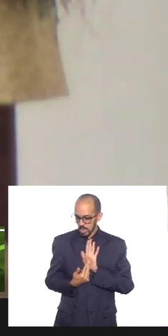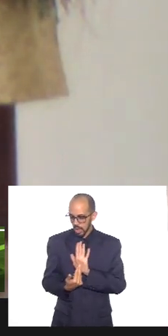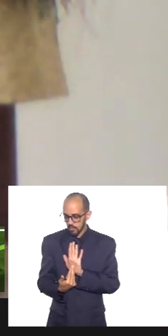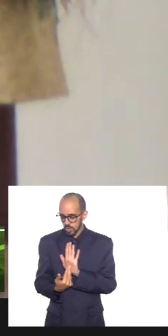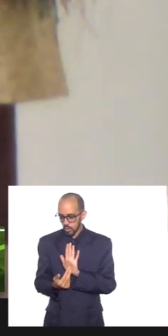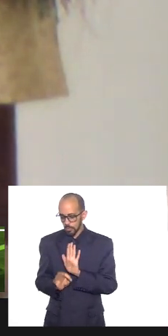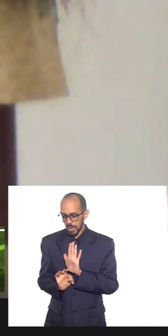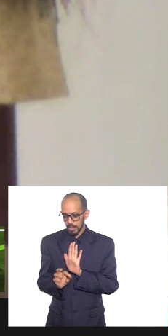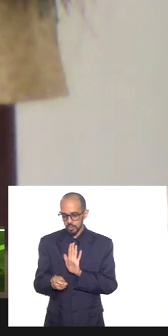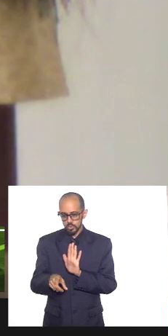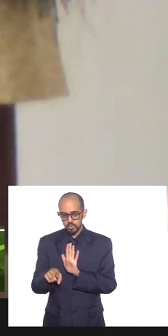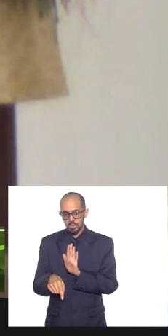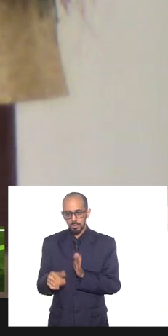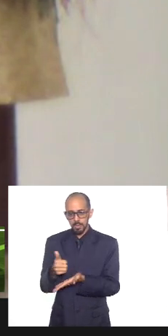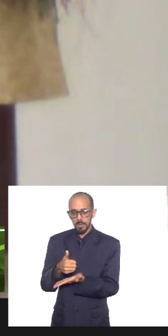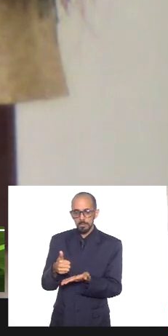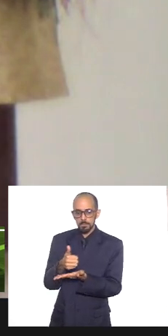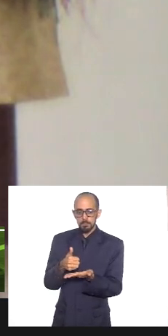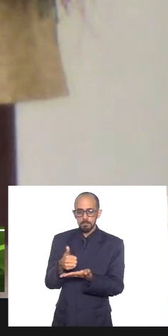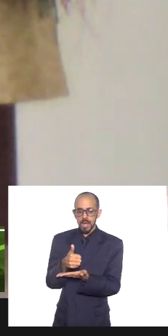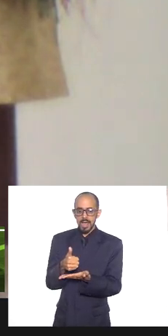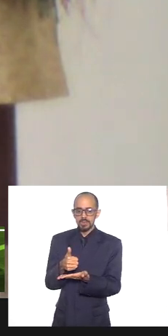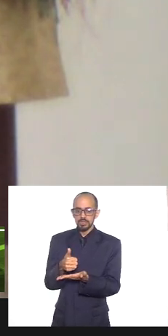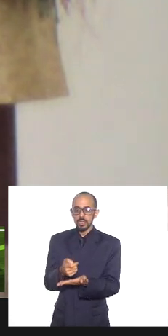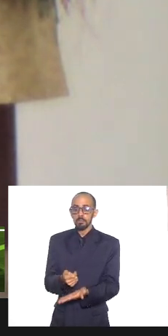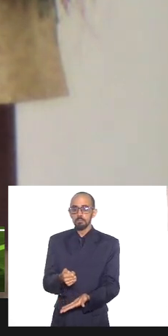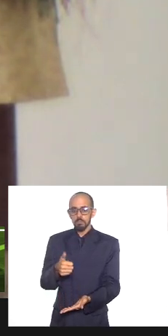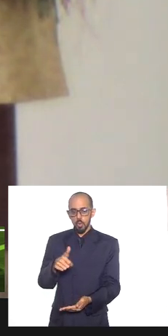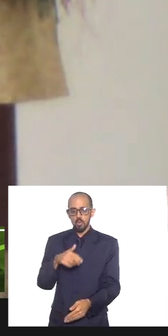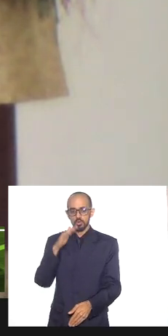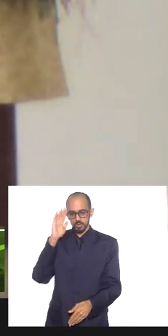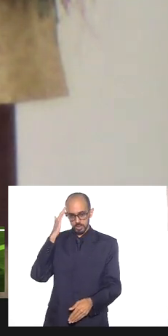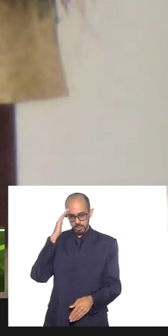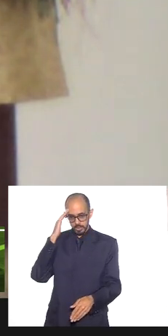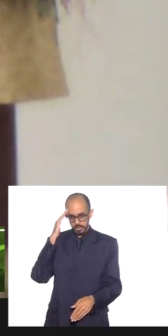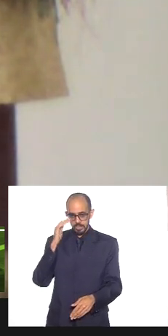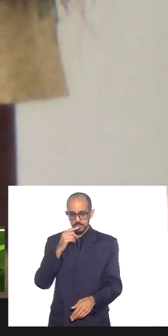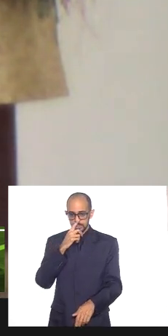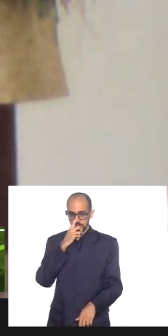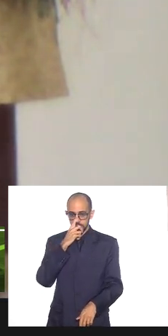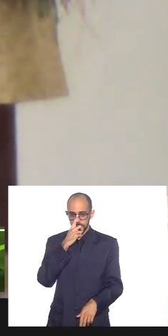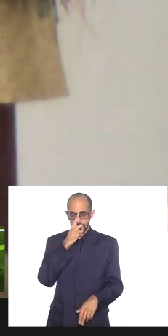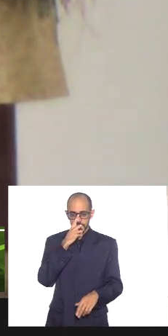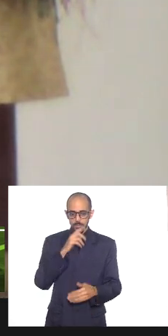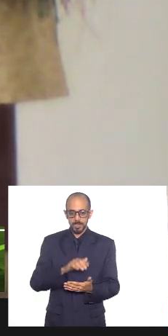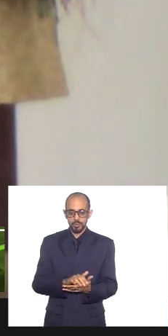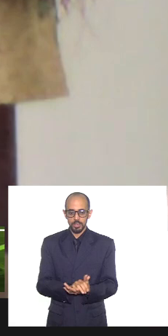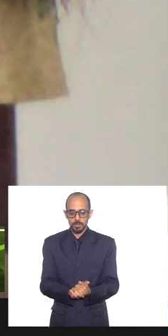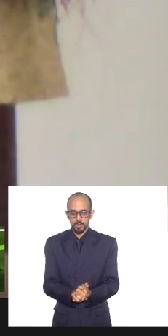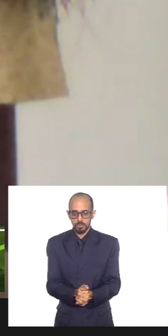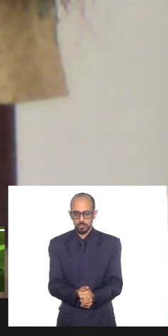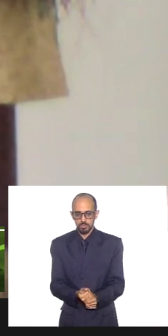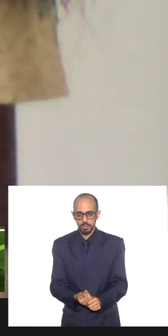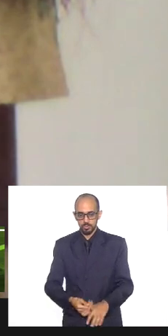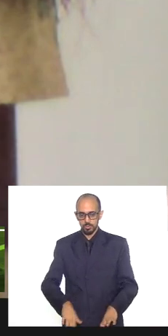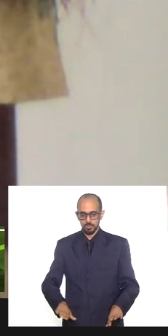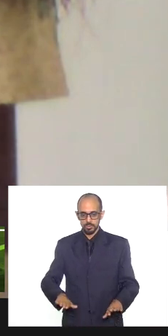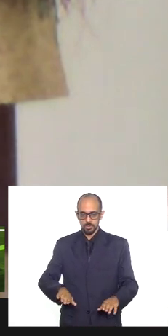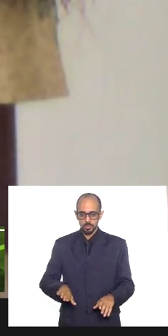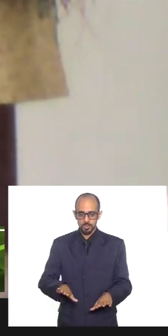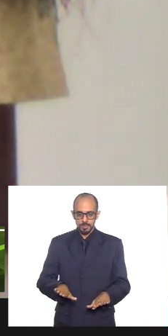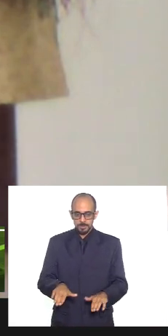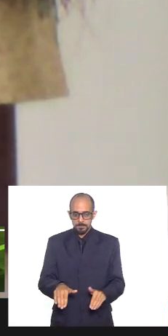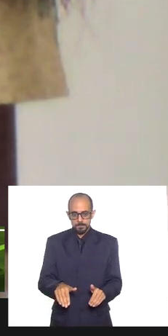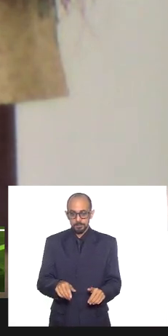teológico que muito pouca gente compreende entende e vai estar investindo nessa dimensão em que pese